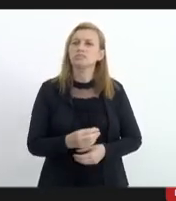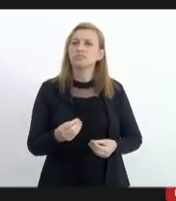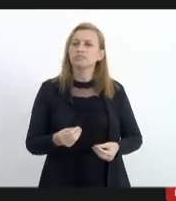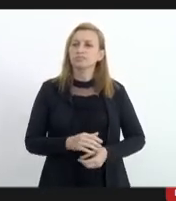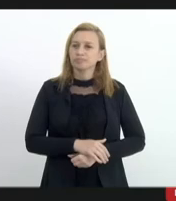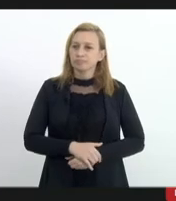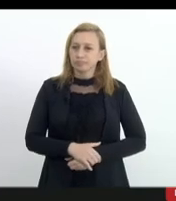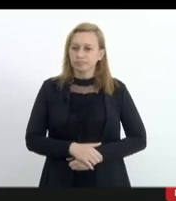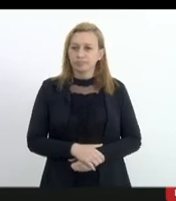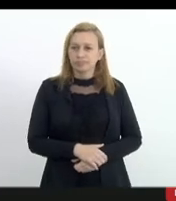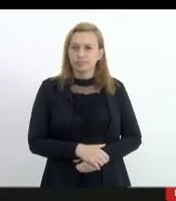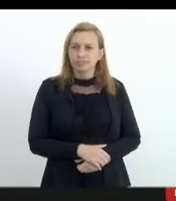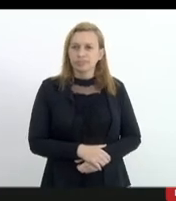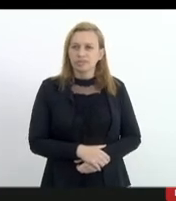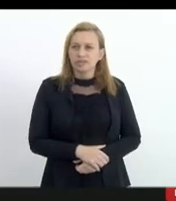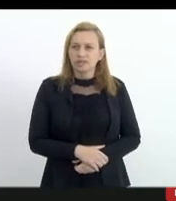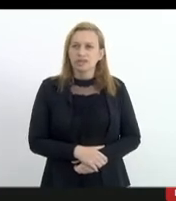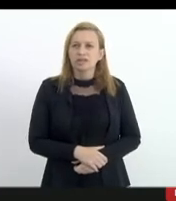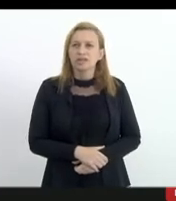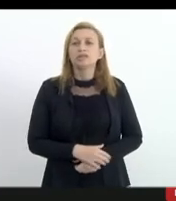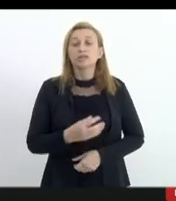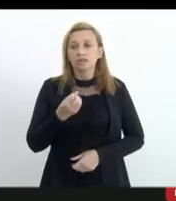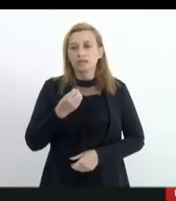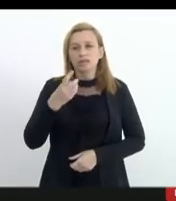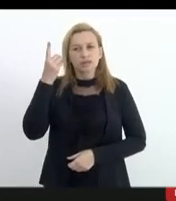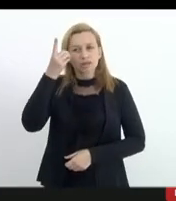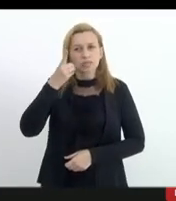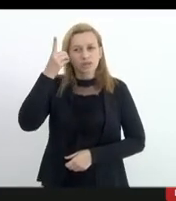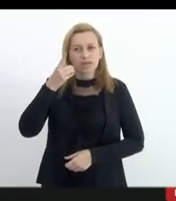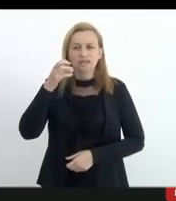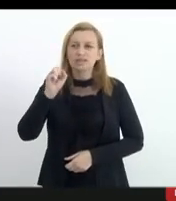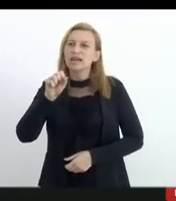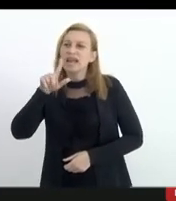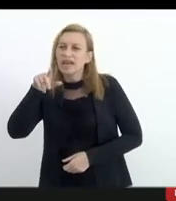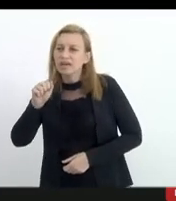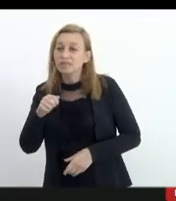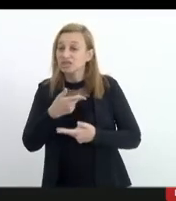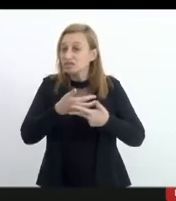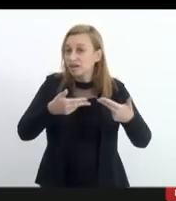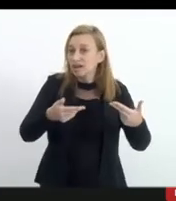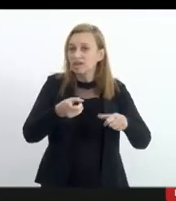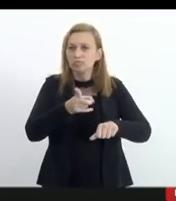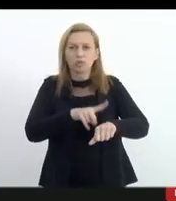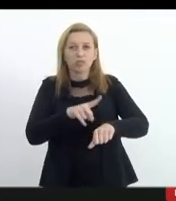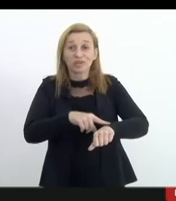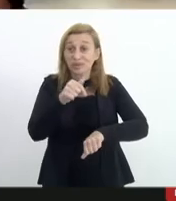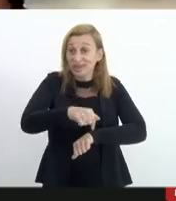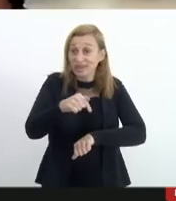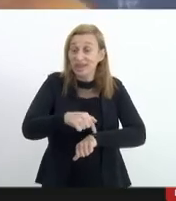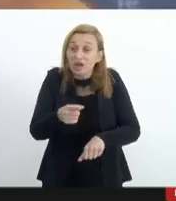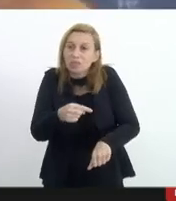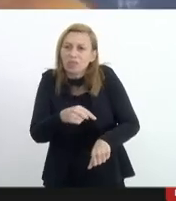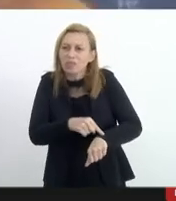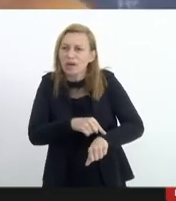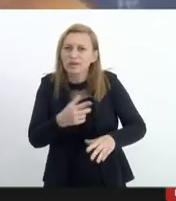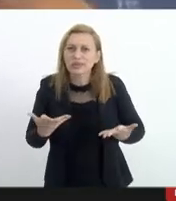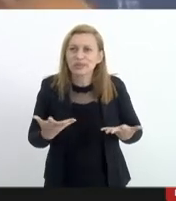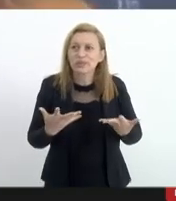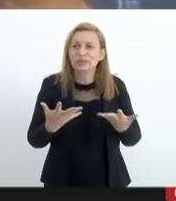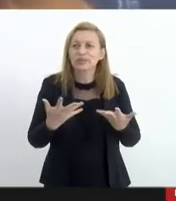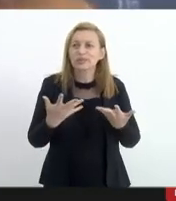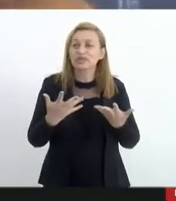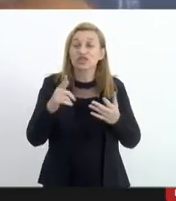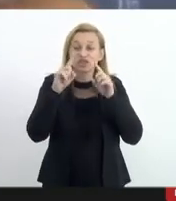hoje sim fato deputado coronel Sérgio Lema tivemos diversos momentos aqui momentos de